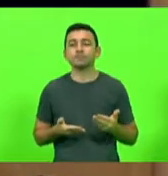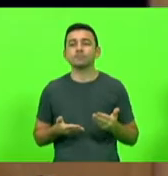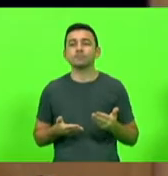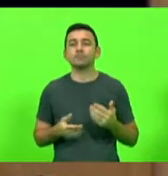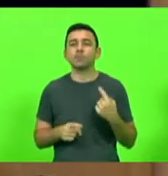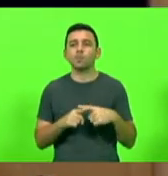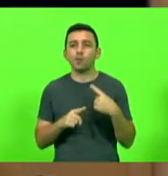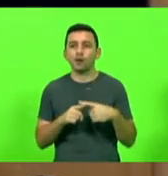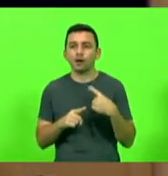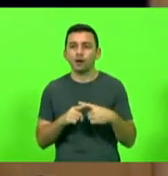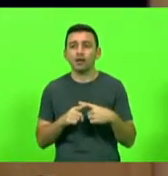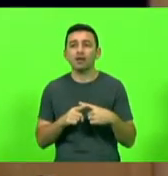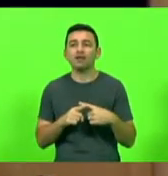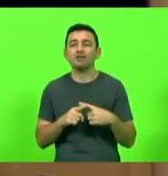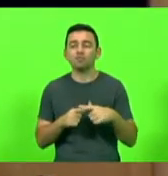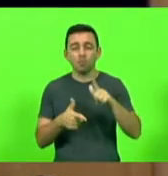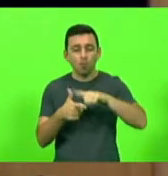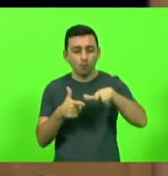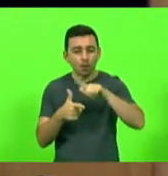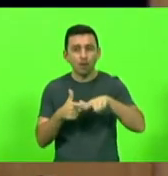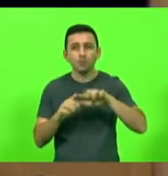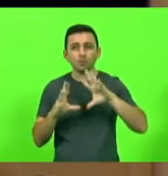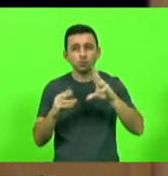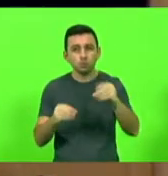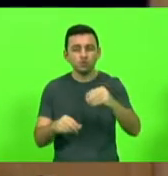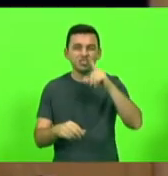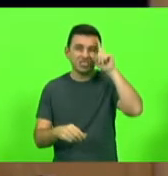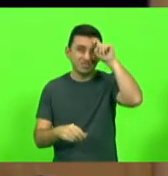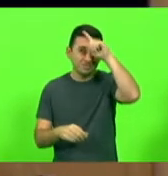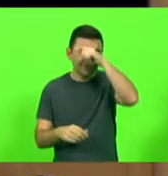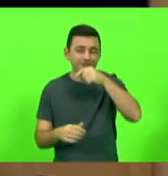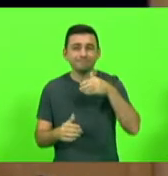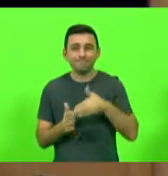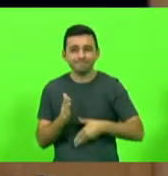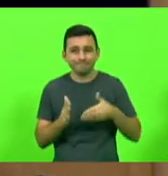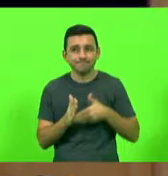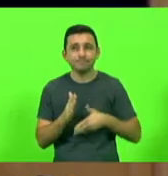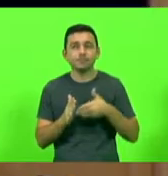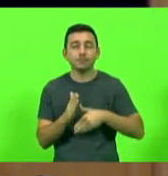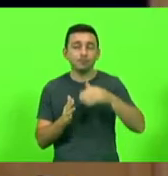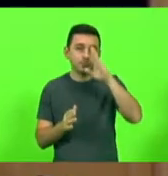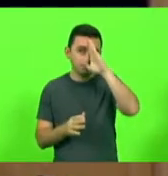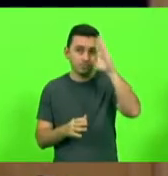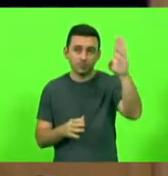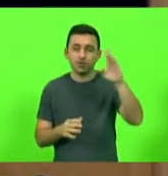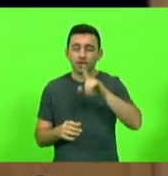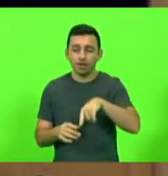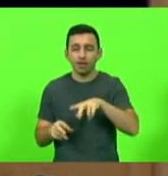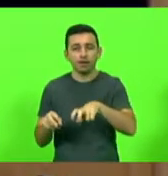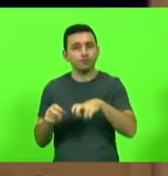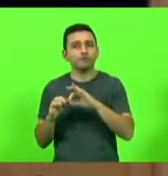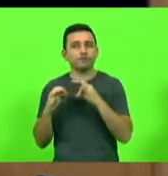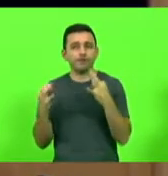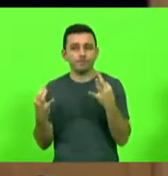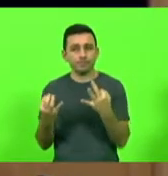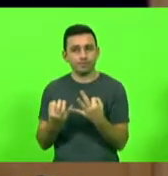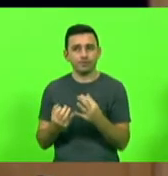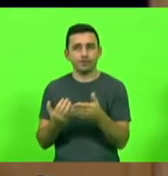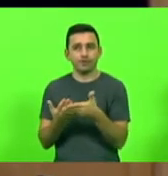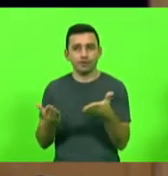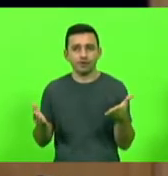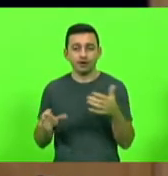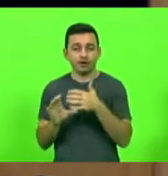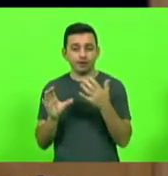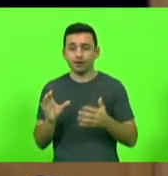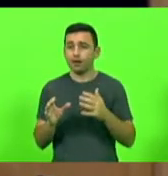agricultura duramente, especialmente a nossa agricultura familiar, que caracteriza a